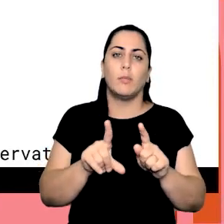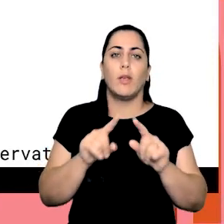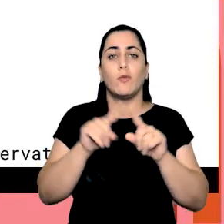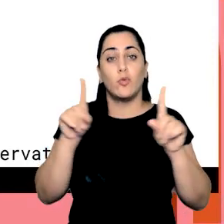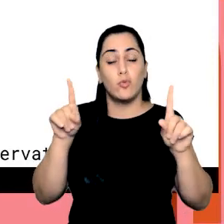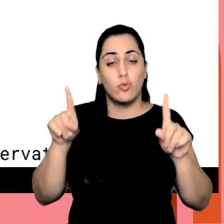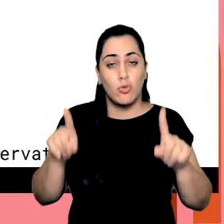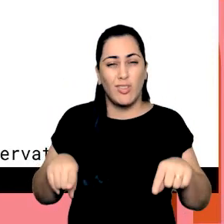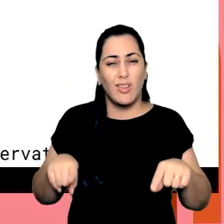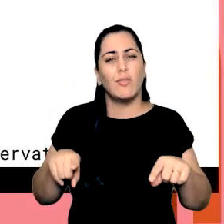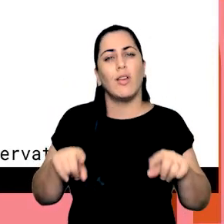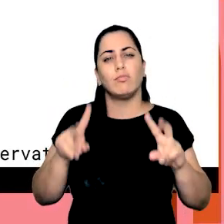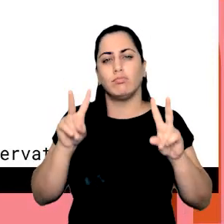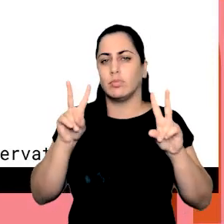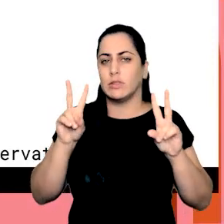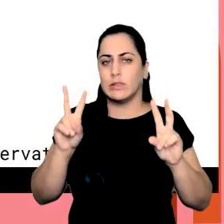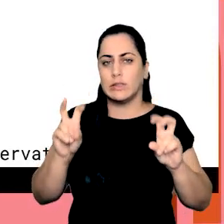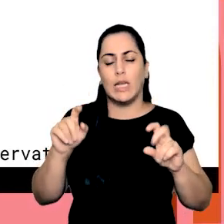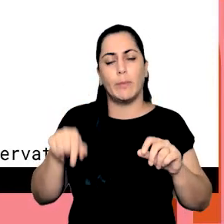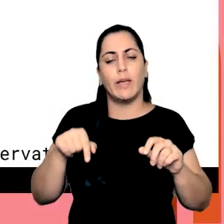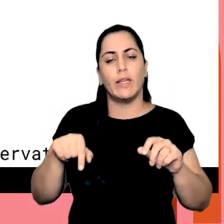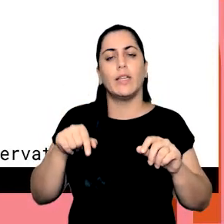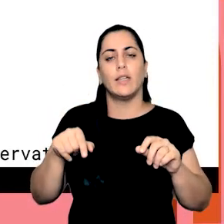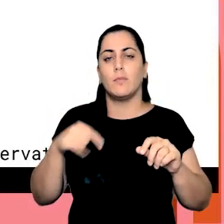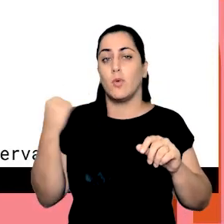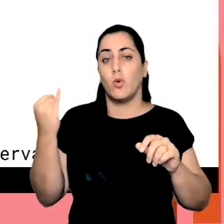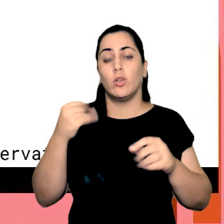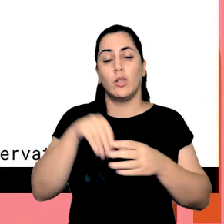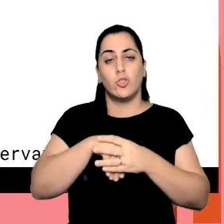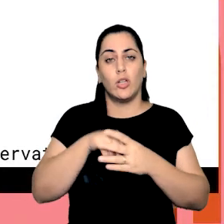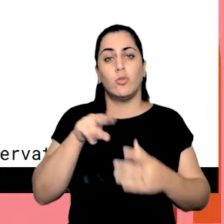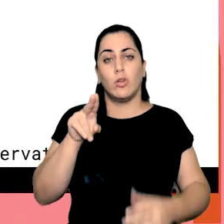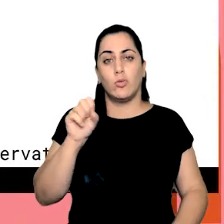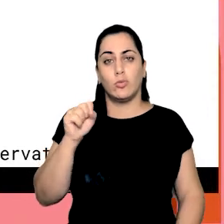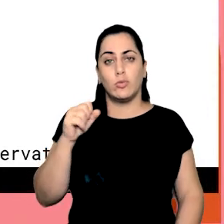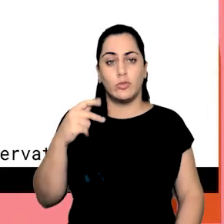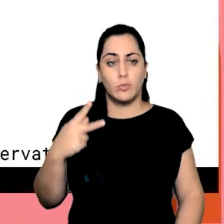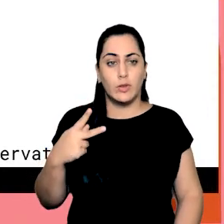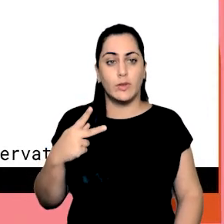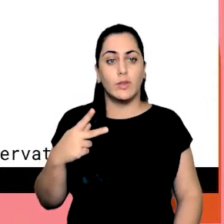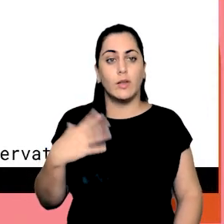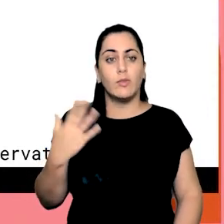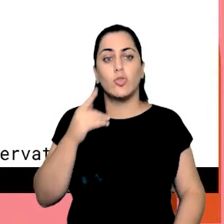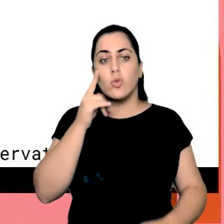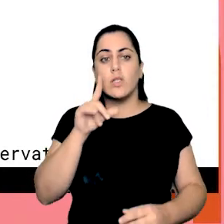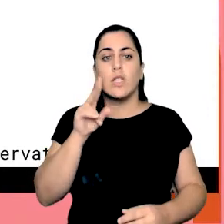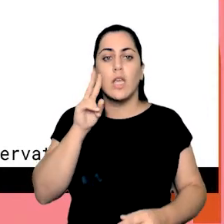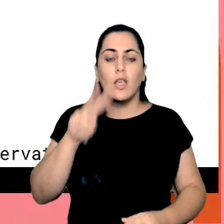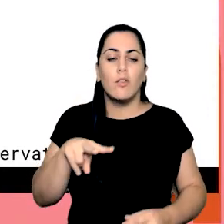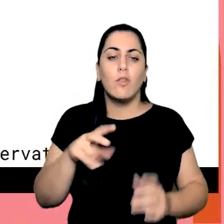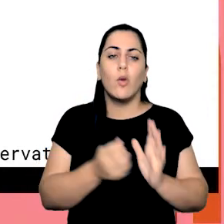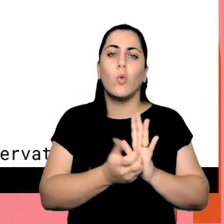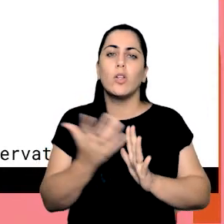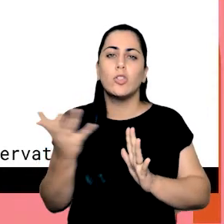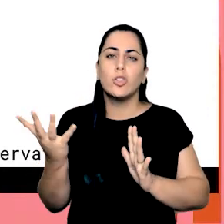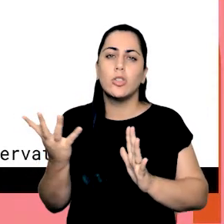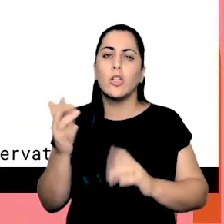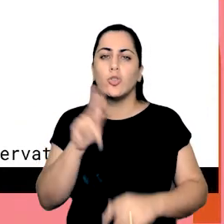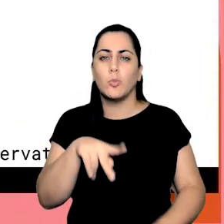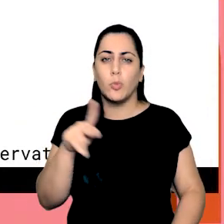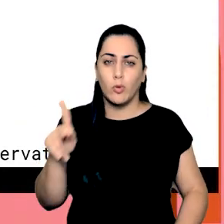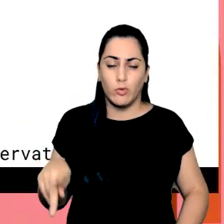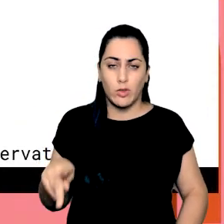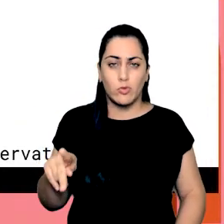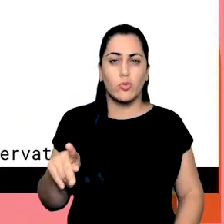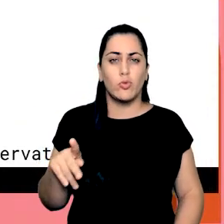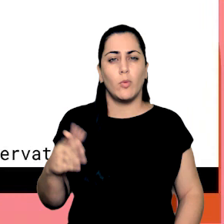servidores isso é uma pauta que a universidade vem trabalhando então quando a gente observa a quantidade de docentes no